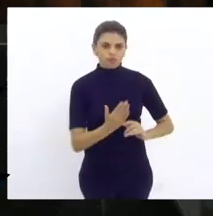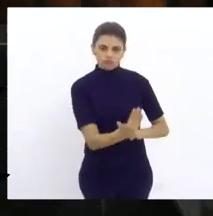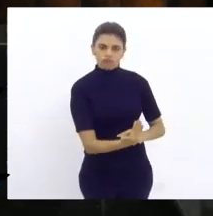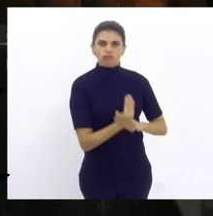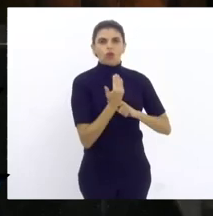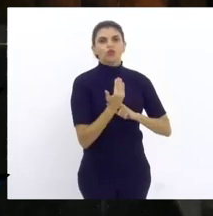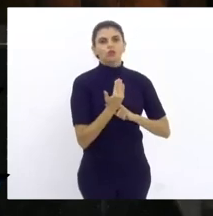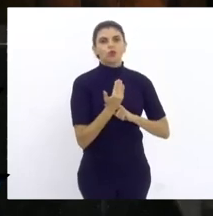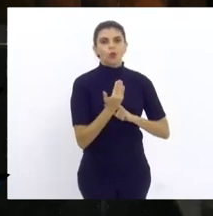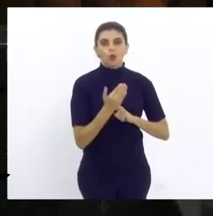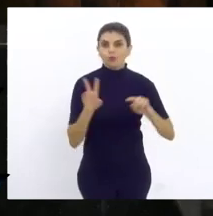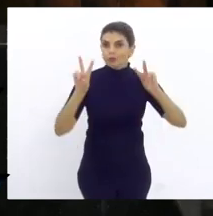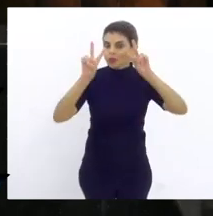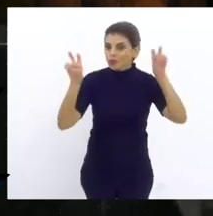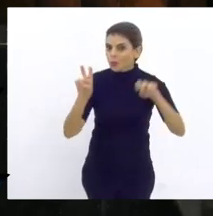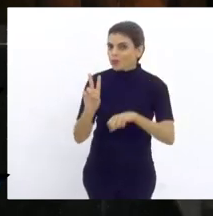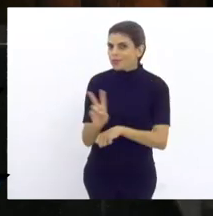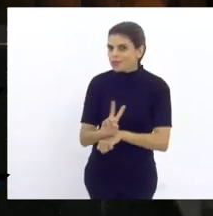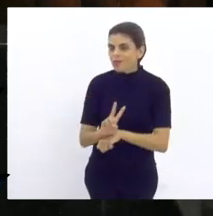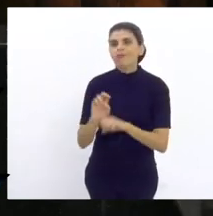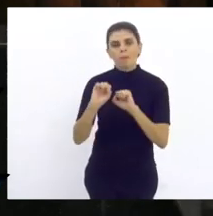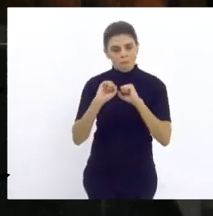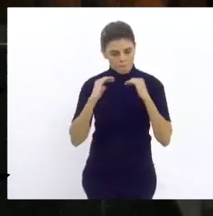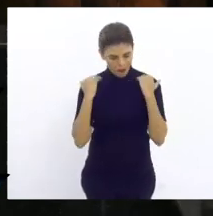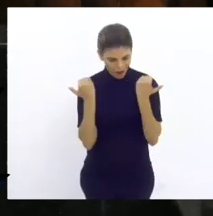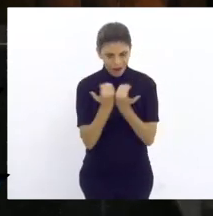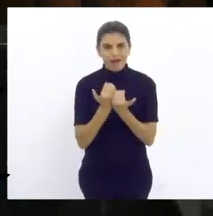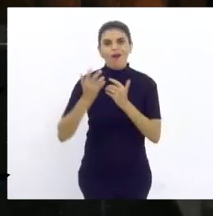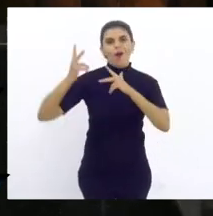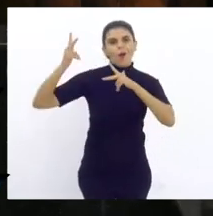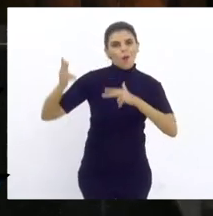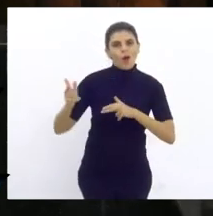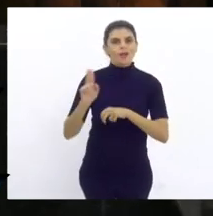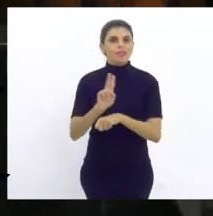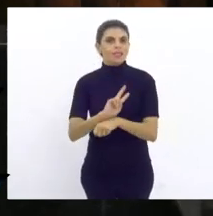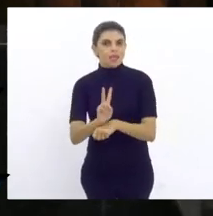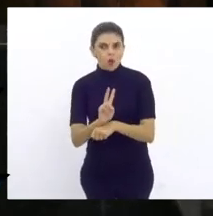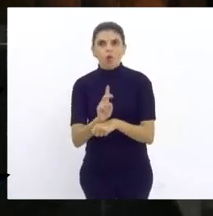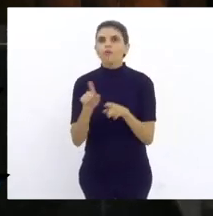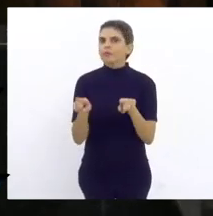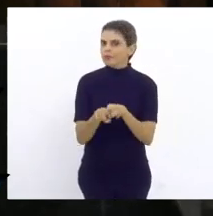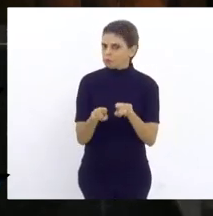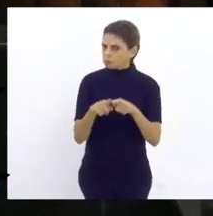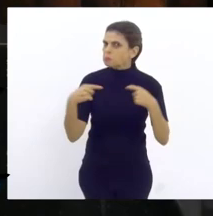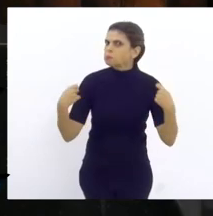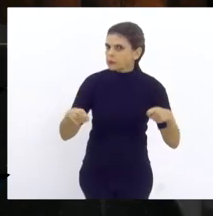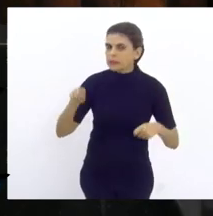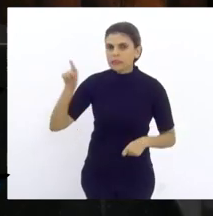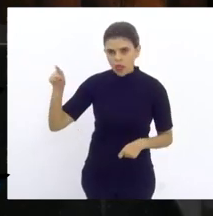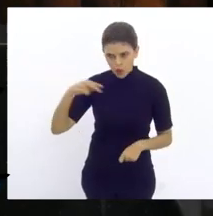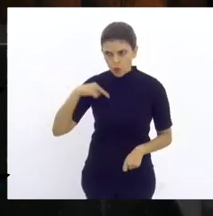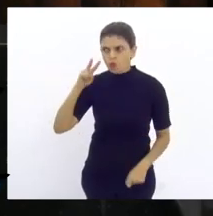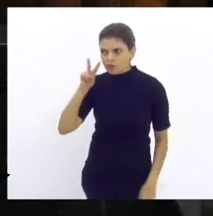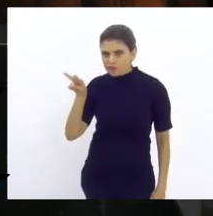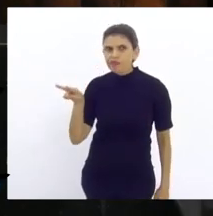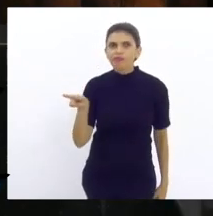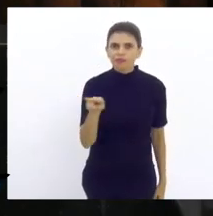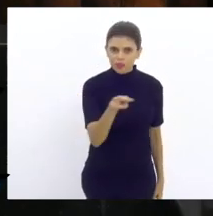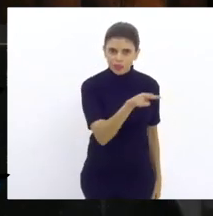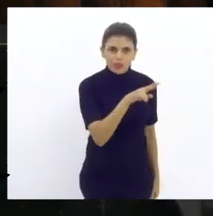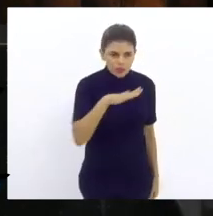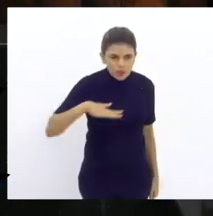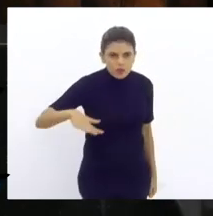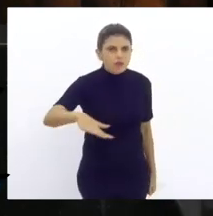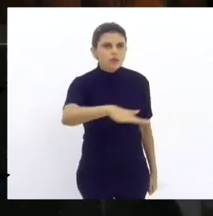ajudaram, que quando fala de segurança nós falamos do Maracanã também, sobre a segurança do Maracanã, porque nós verificamos lá em Índia,